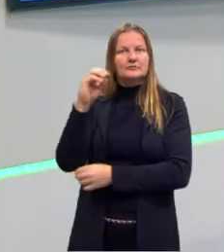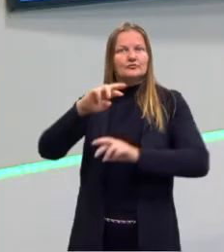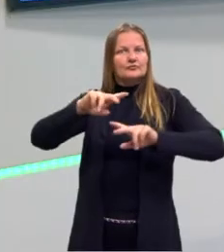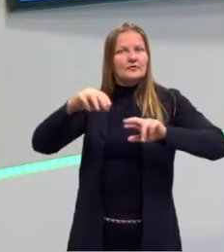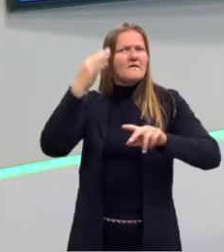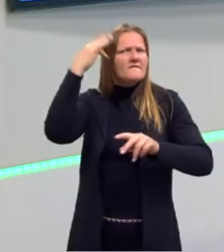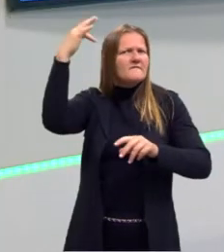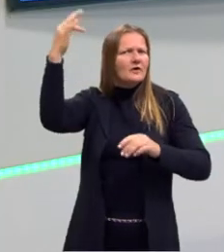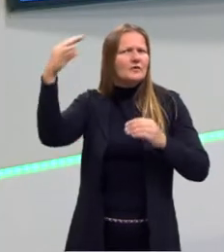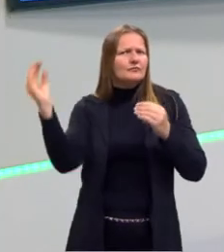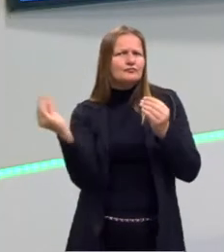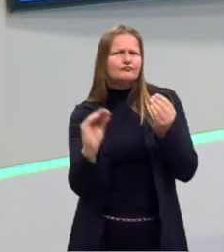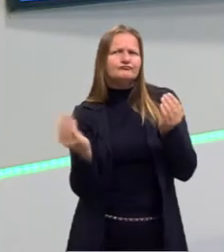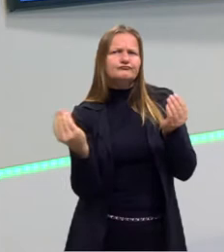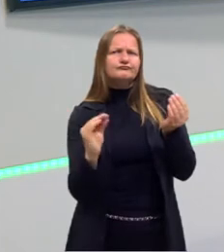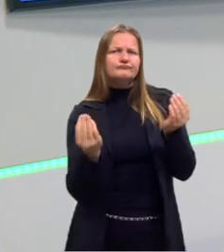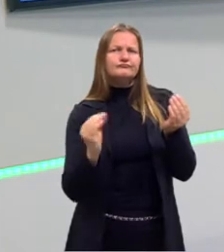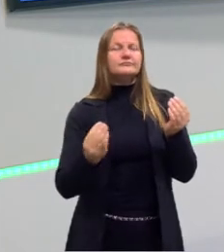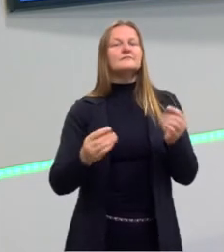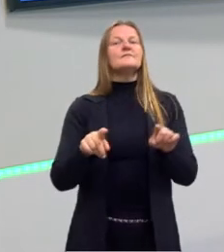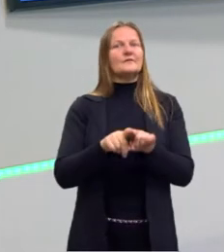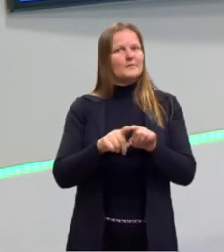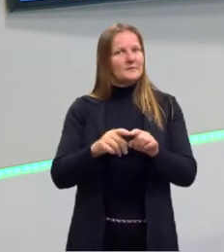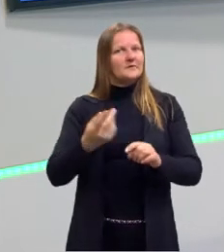filósofos da época também.